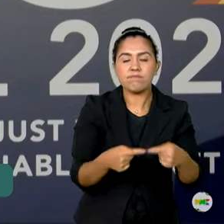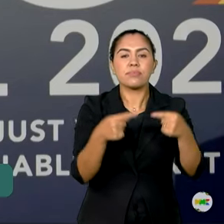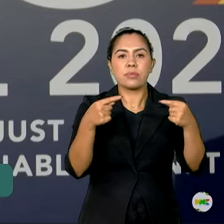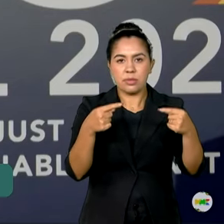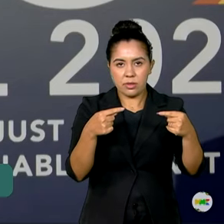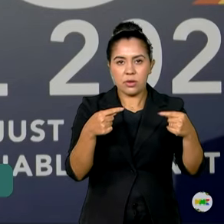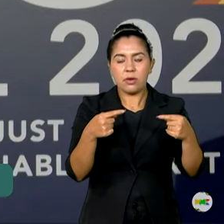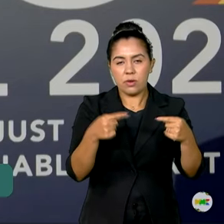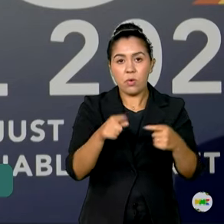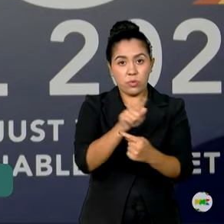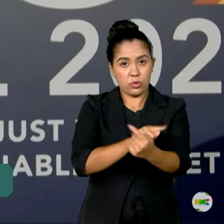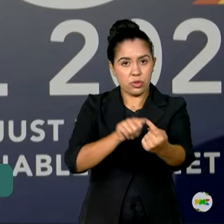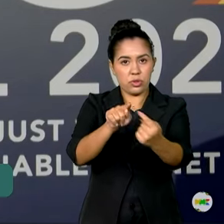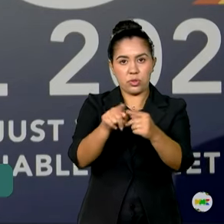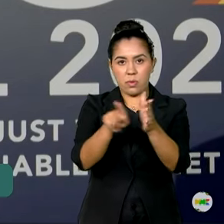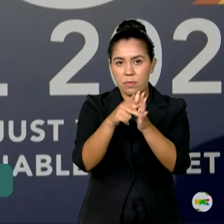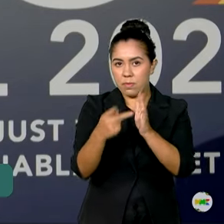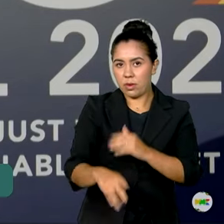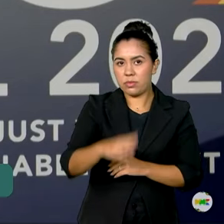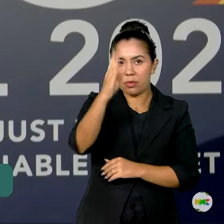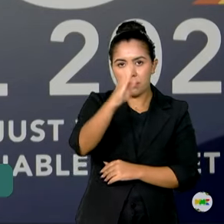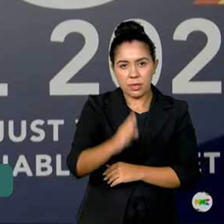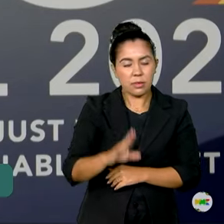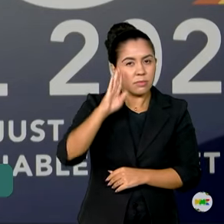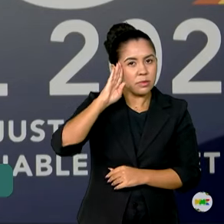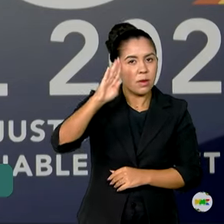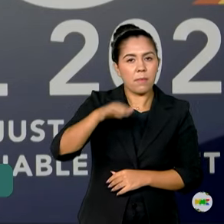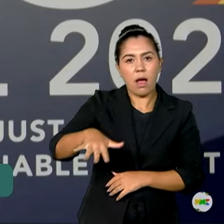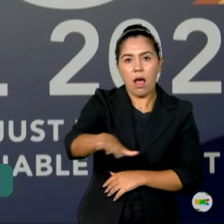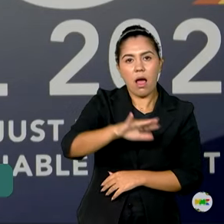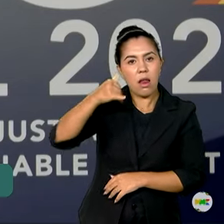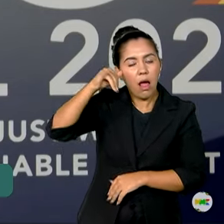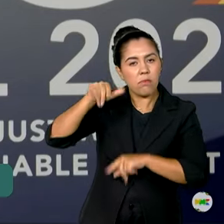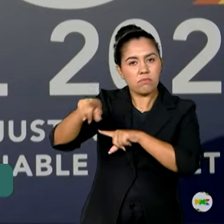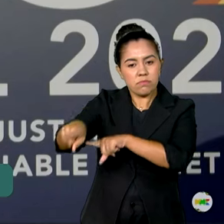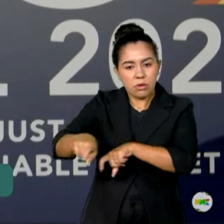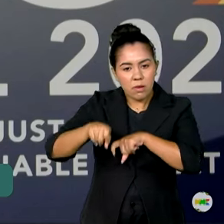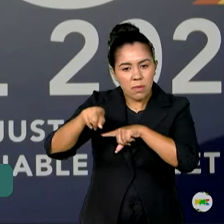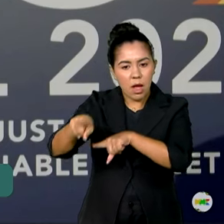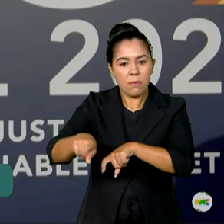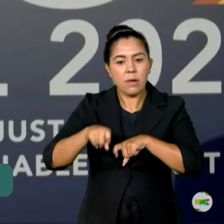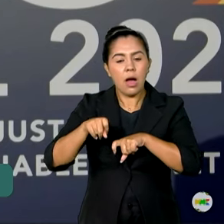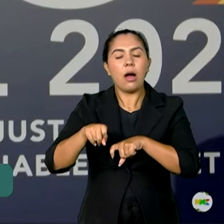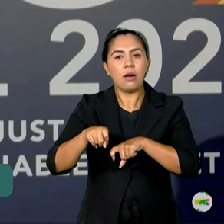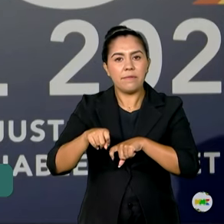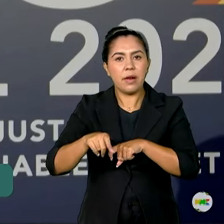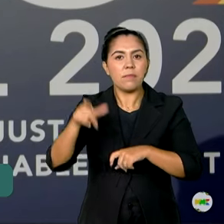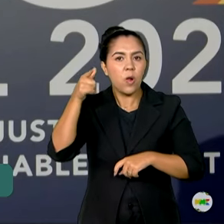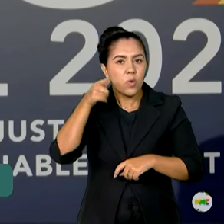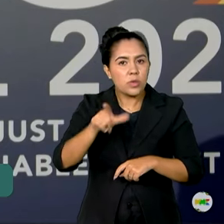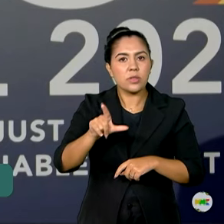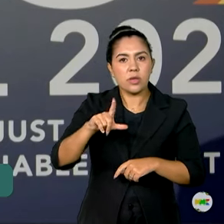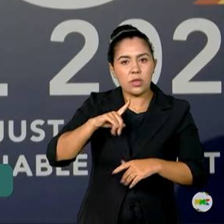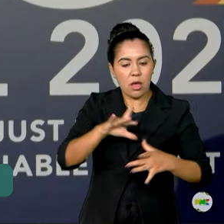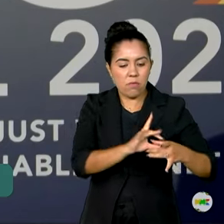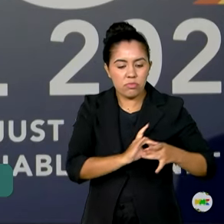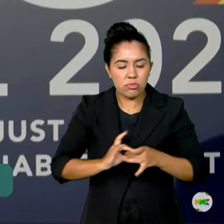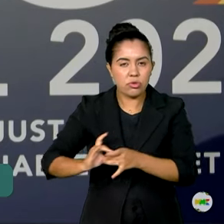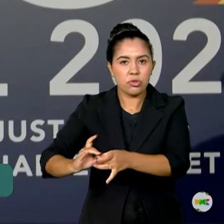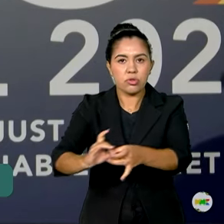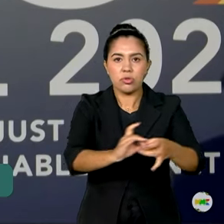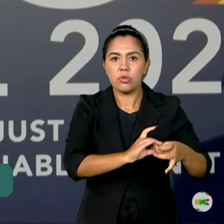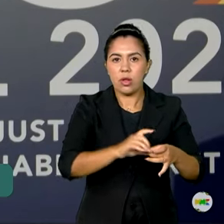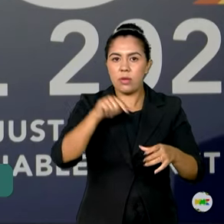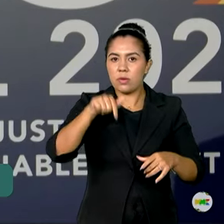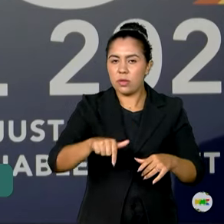grande vocação do Brasil, que é o agronegócio, ou seja, produzindo uma cadeia virtuosa para a economia nacional,